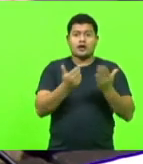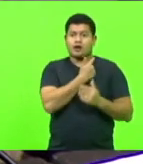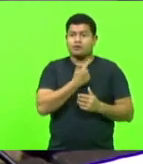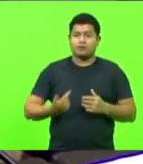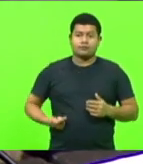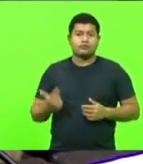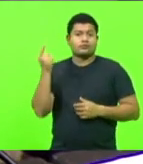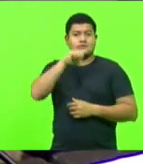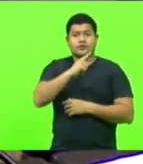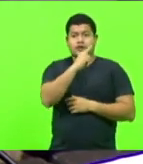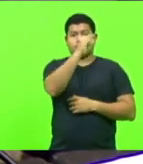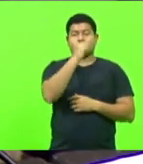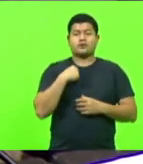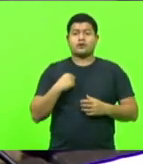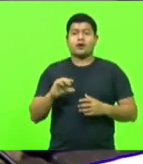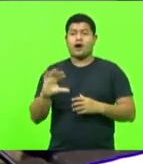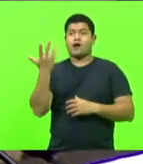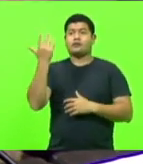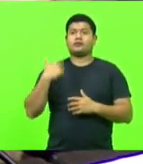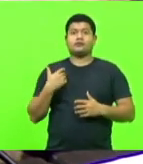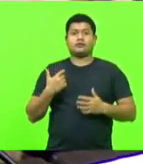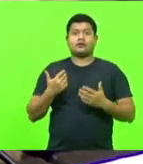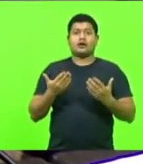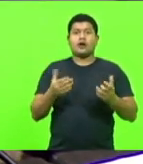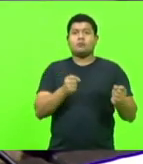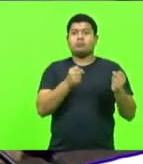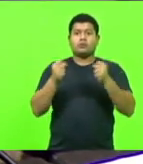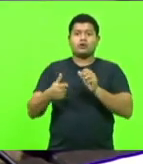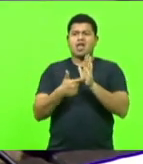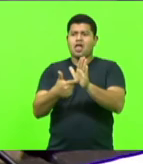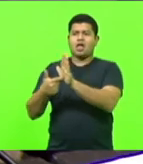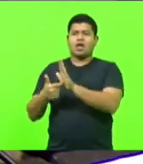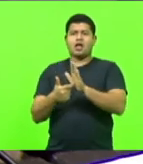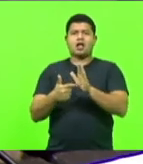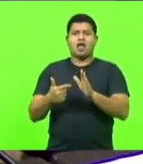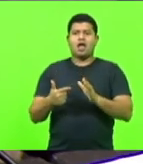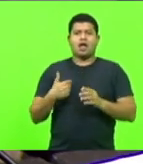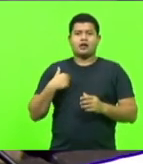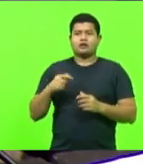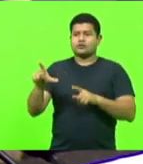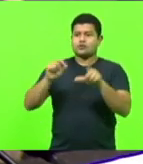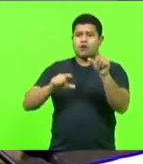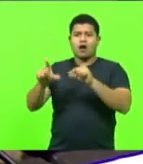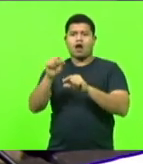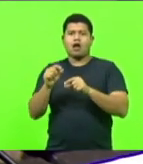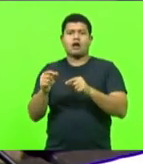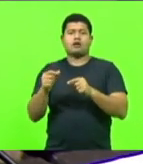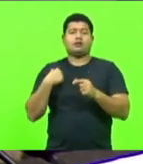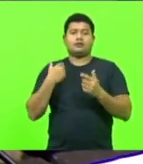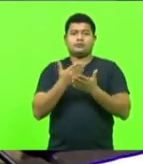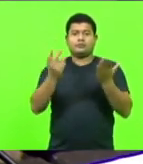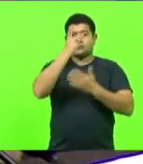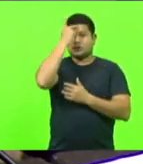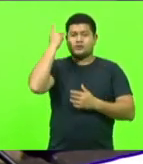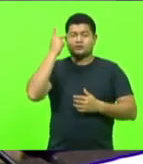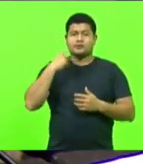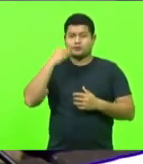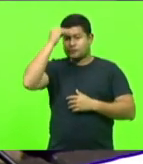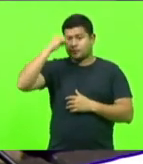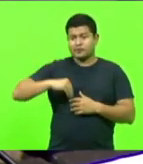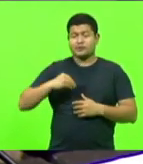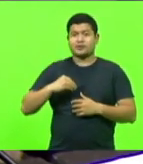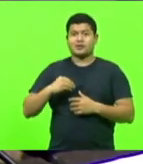acontece. acontece, eu não sei se é o poder de indicar pessoas, acontece, e aí as pessoas desistem da ideia de privatizar.